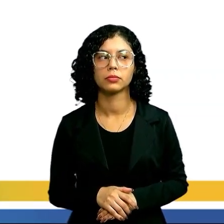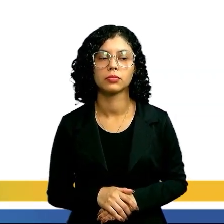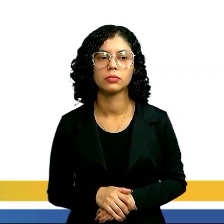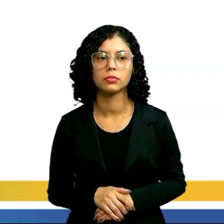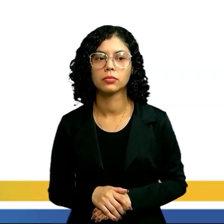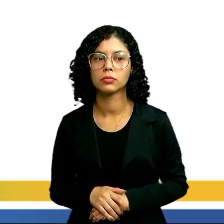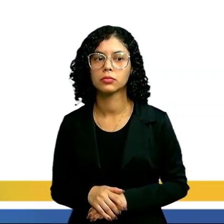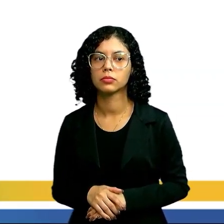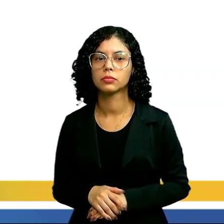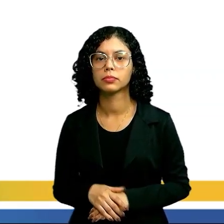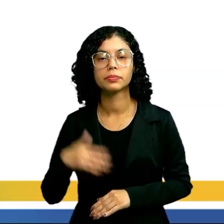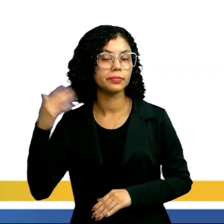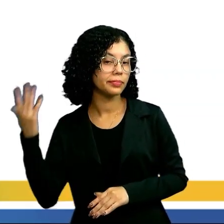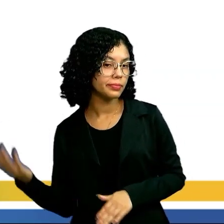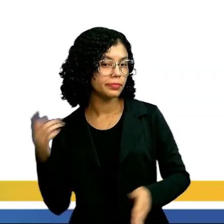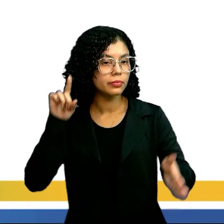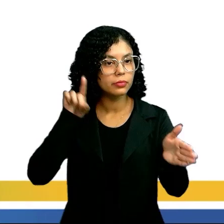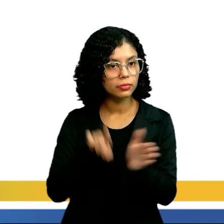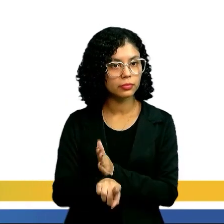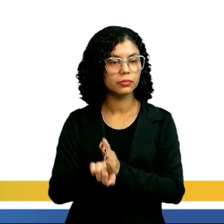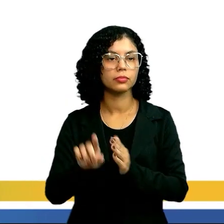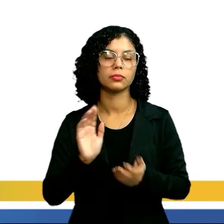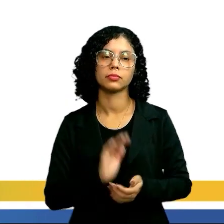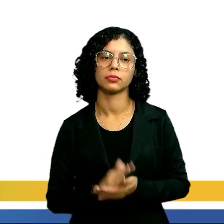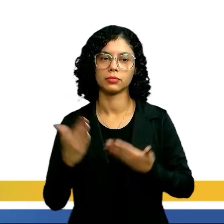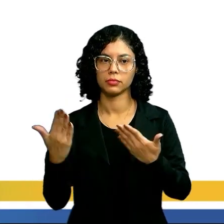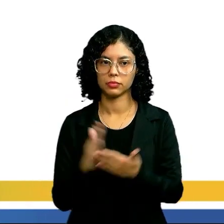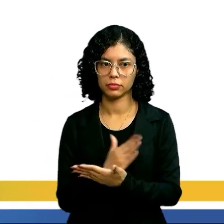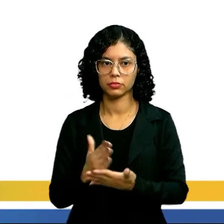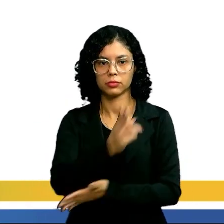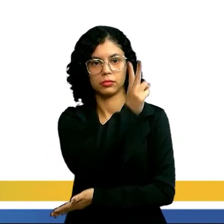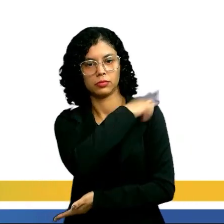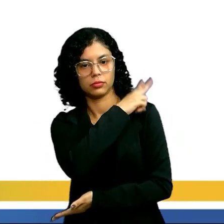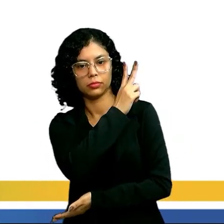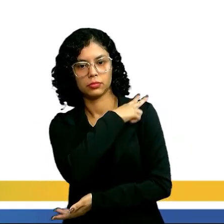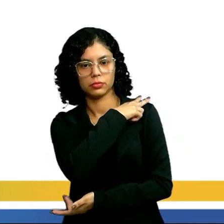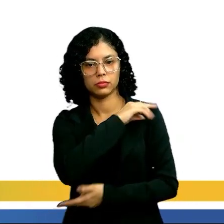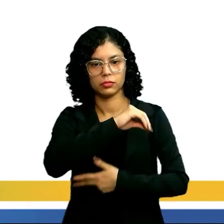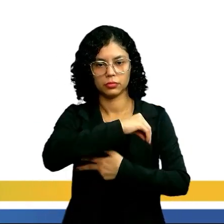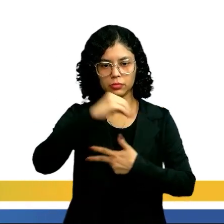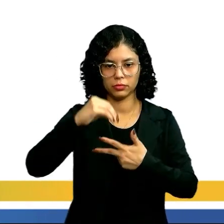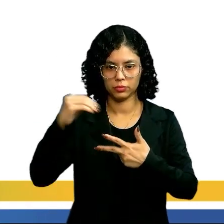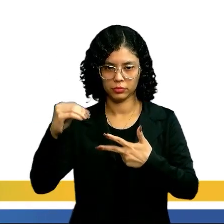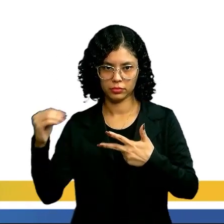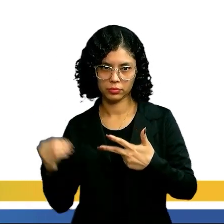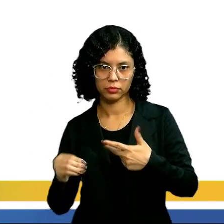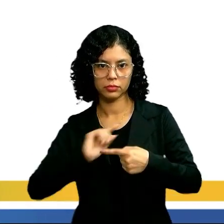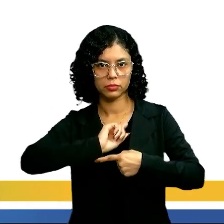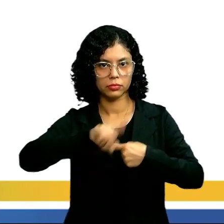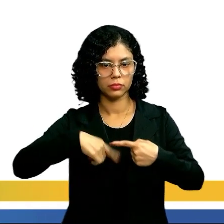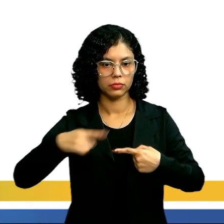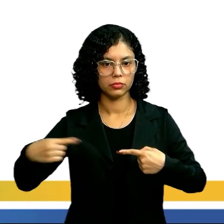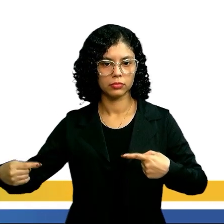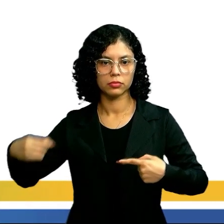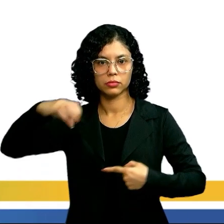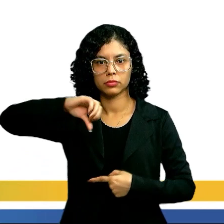Então, vamos aí a mais uma questão. Agora, a gente vai observar